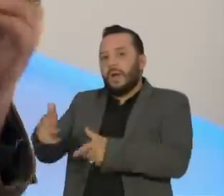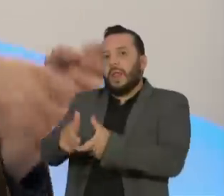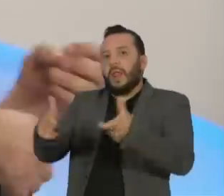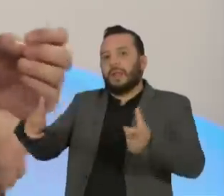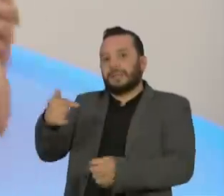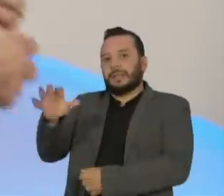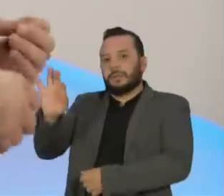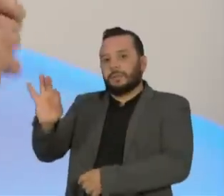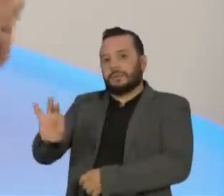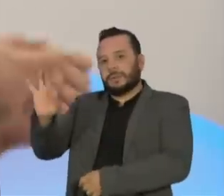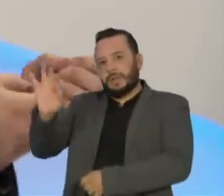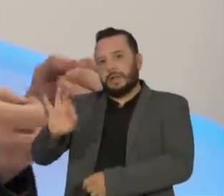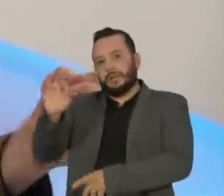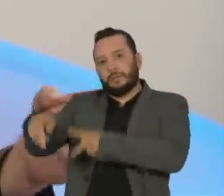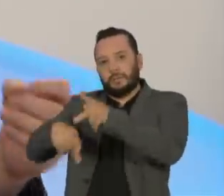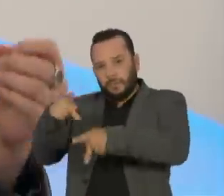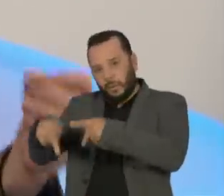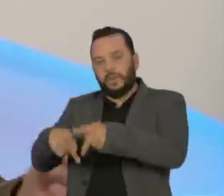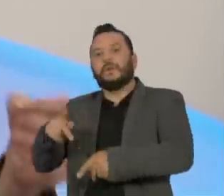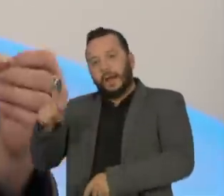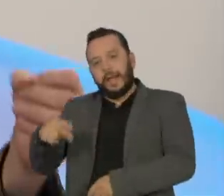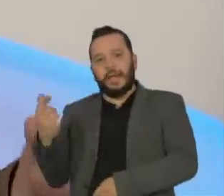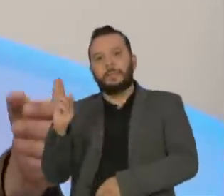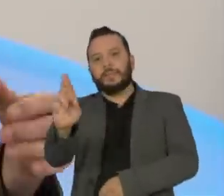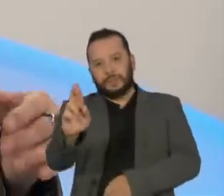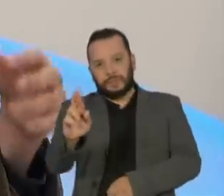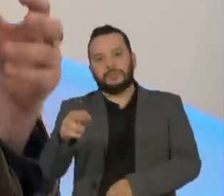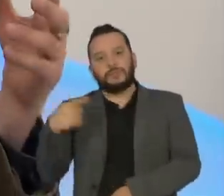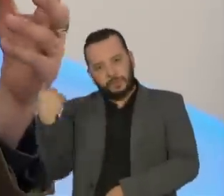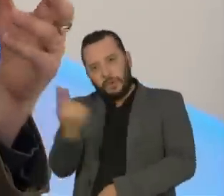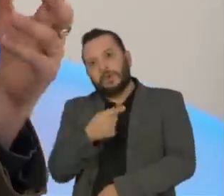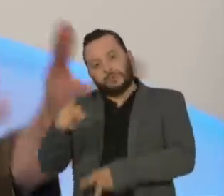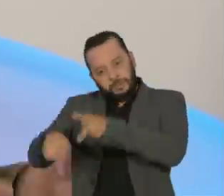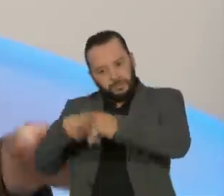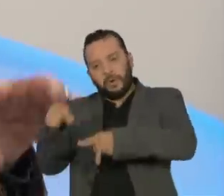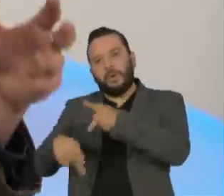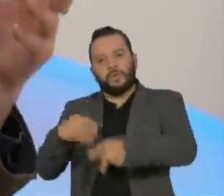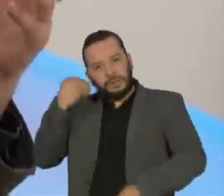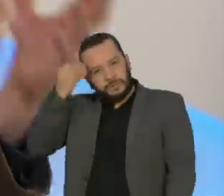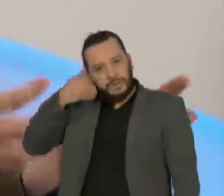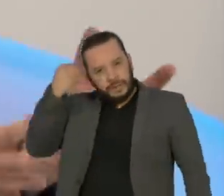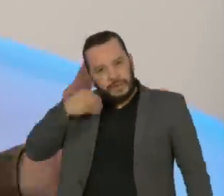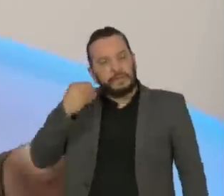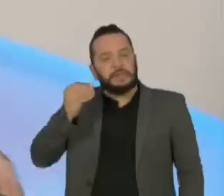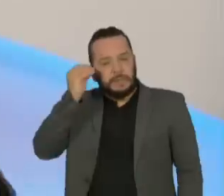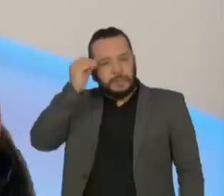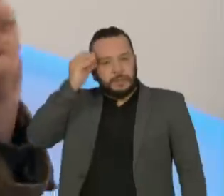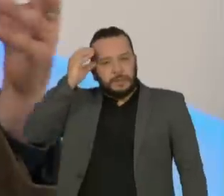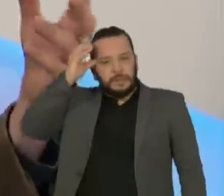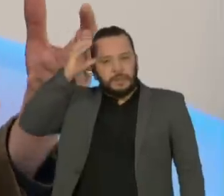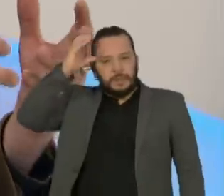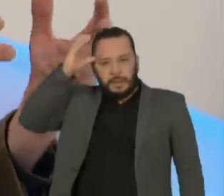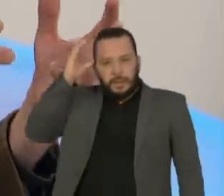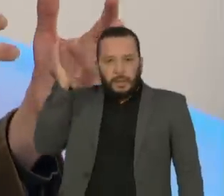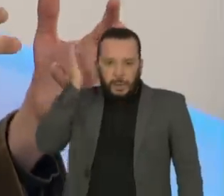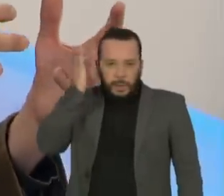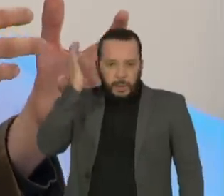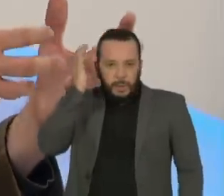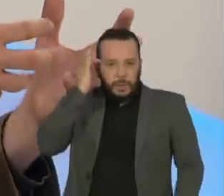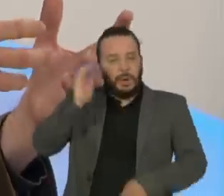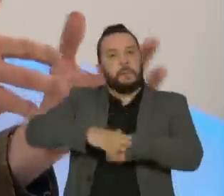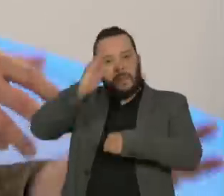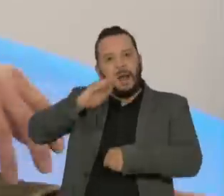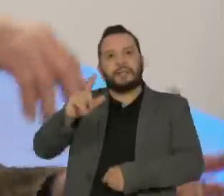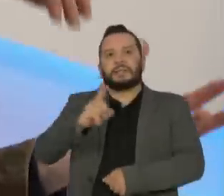experiência de povo, de civilização, nós sairemos maiores, mais adultos e mais...